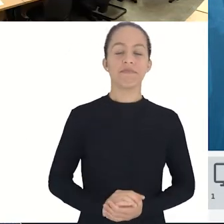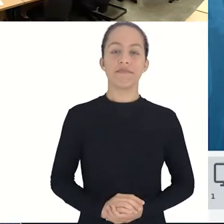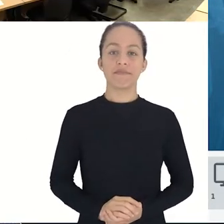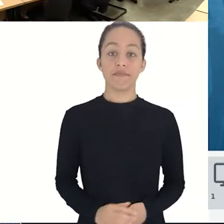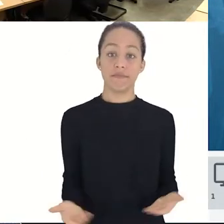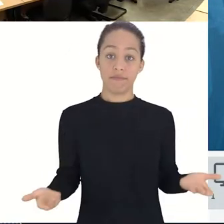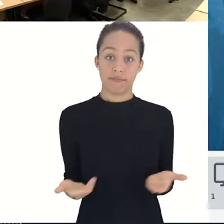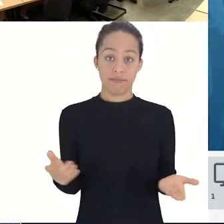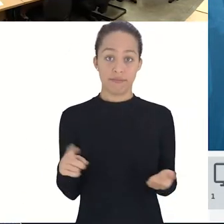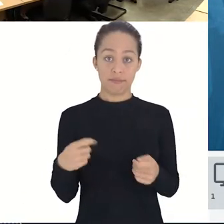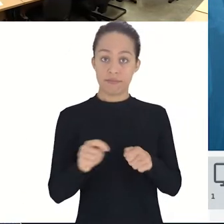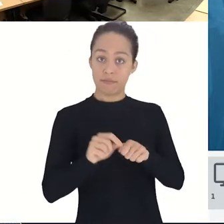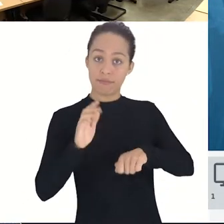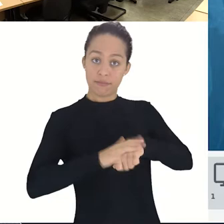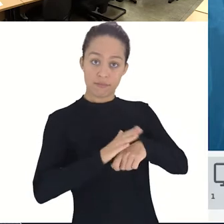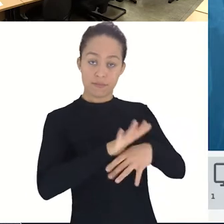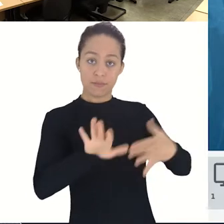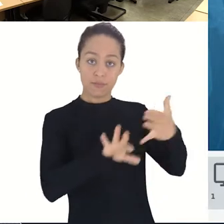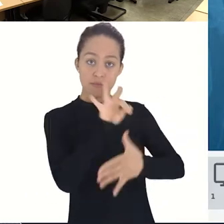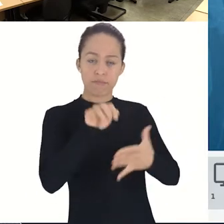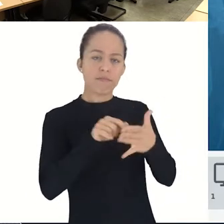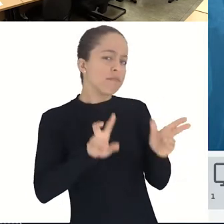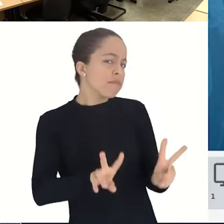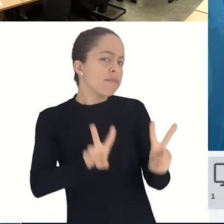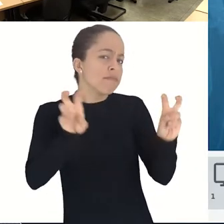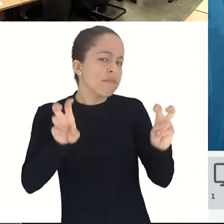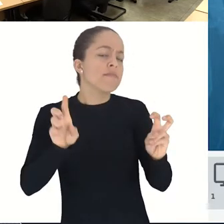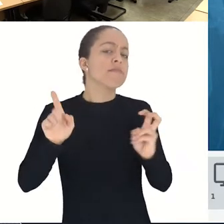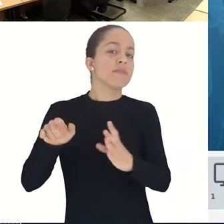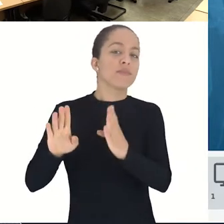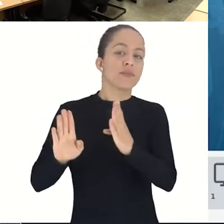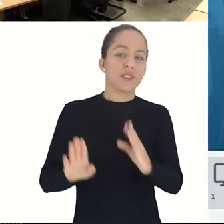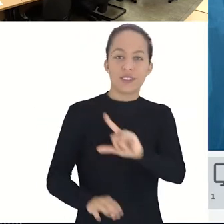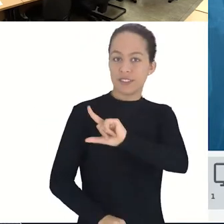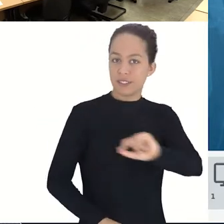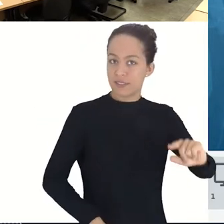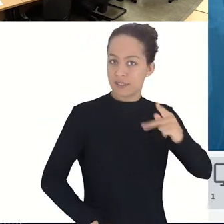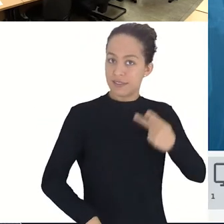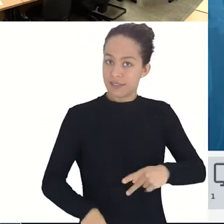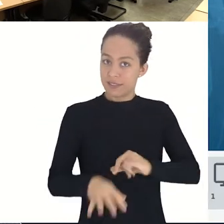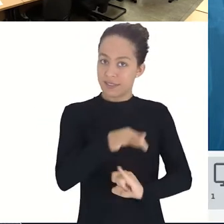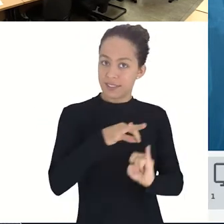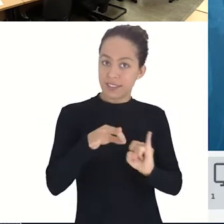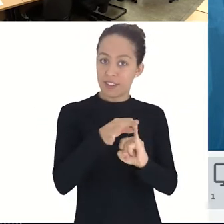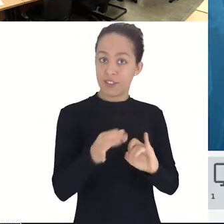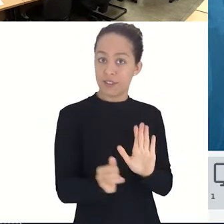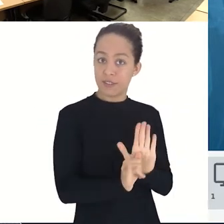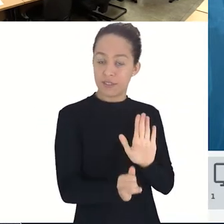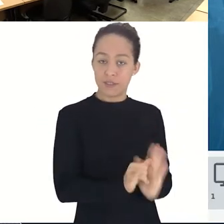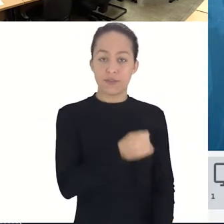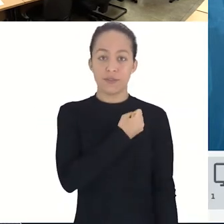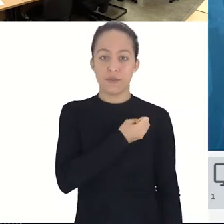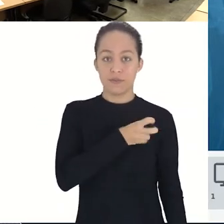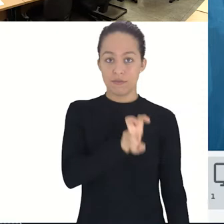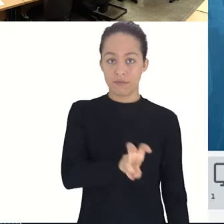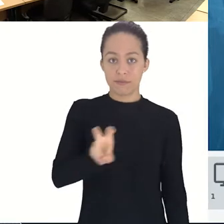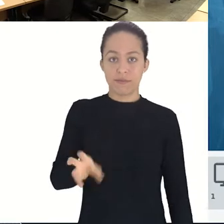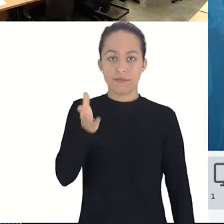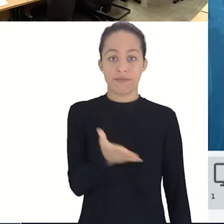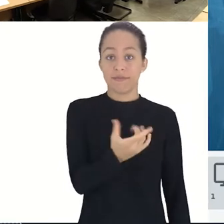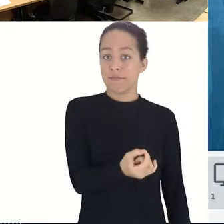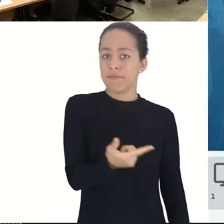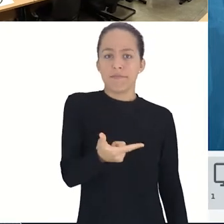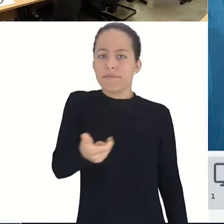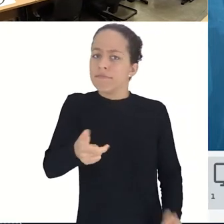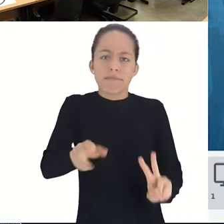O sorteio eletrônico relativo ao processo selativo do IFES, edital número 55 de 2021,